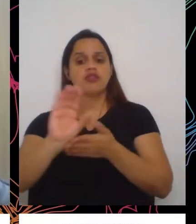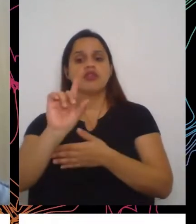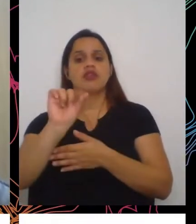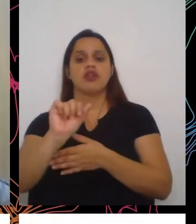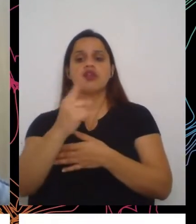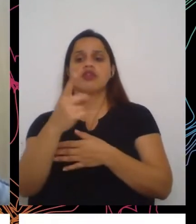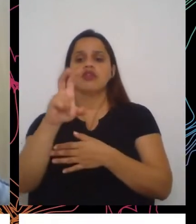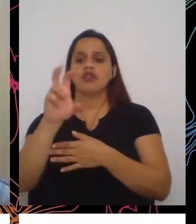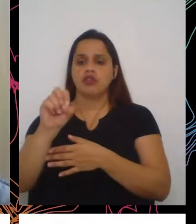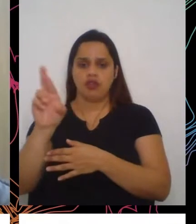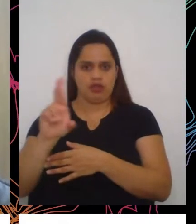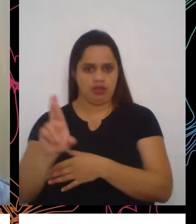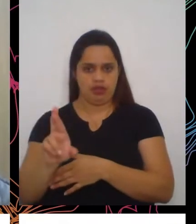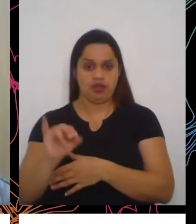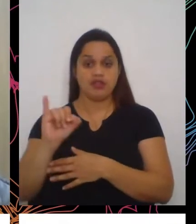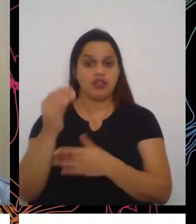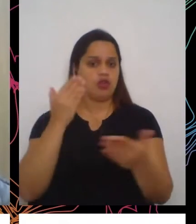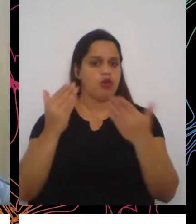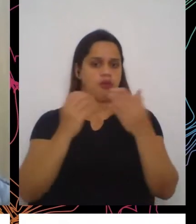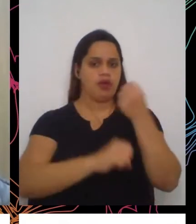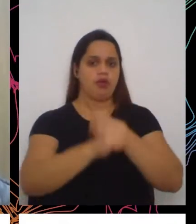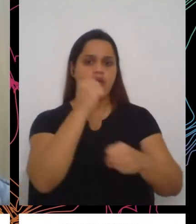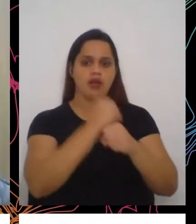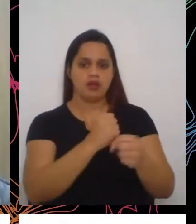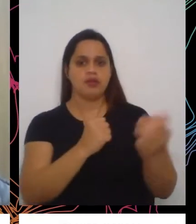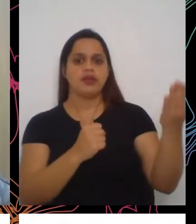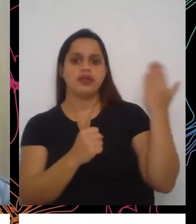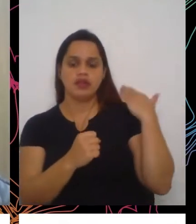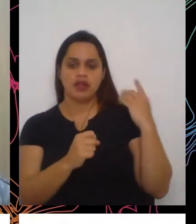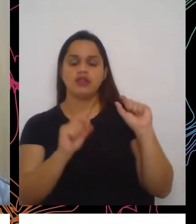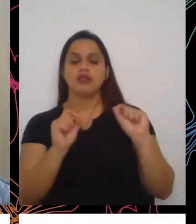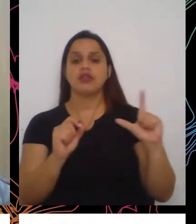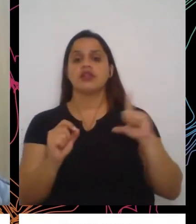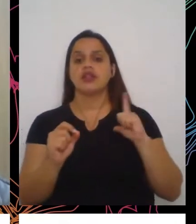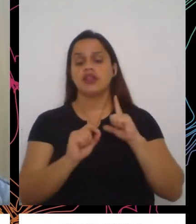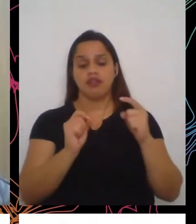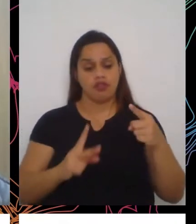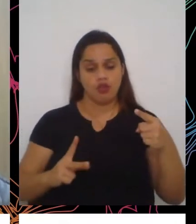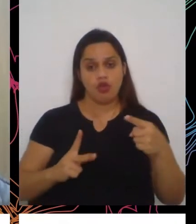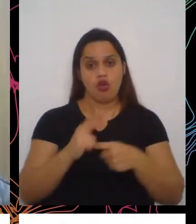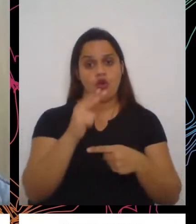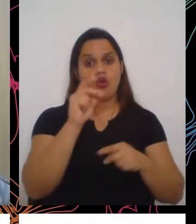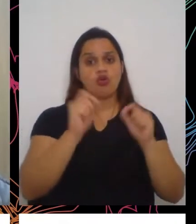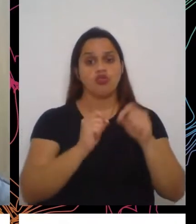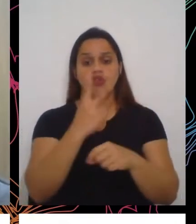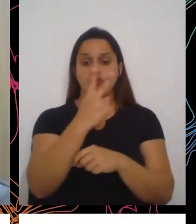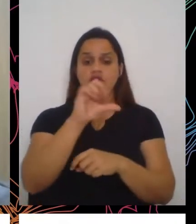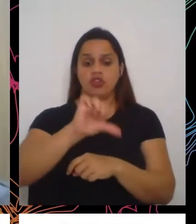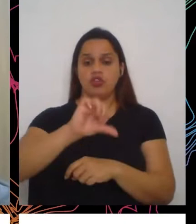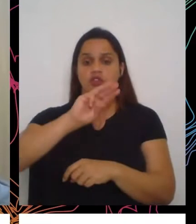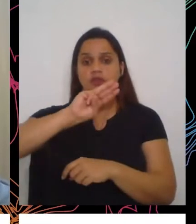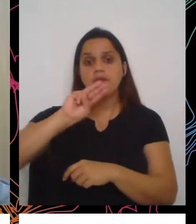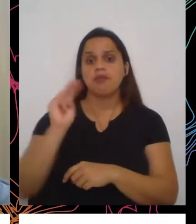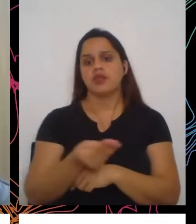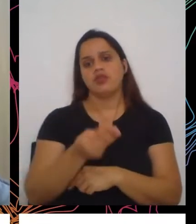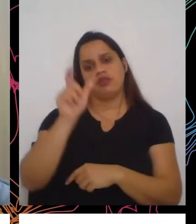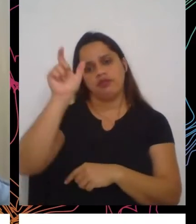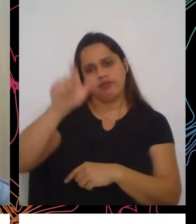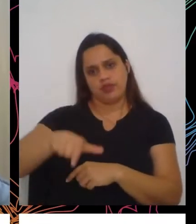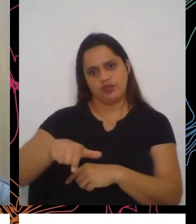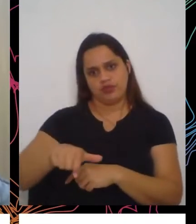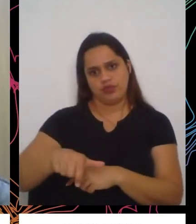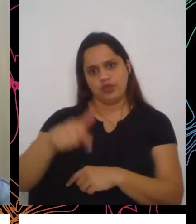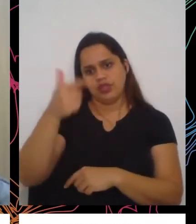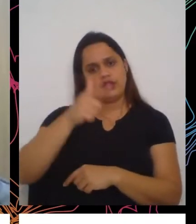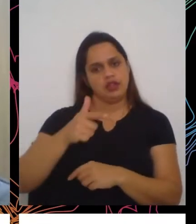se compararmos com o ano passado, houve um corte de 29 milhões de pessoas, então hoje nós